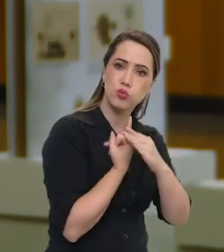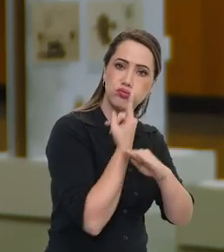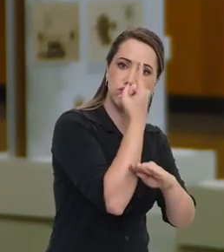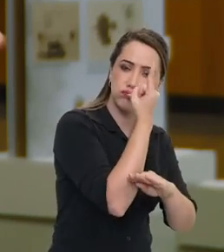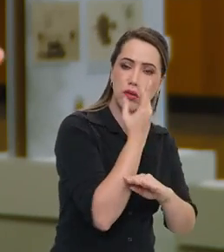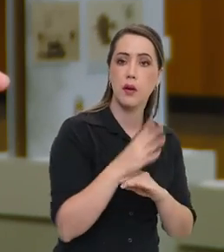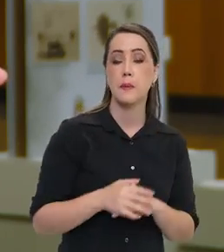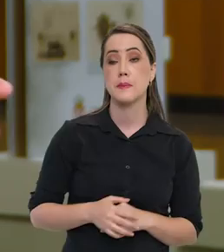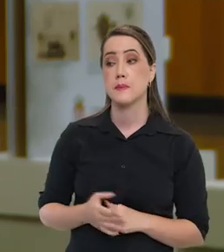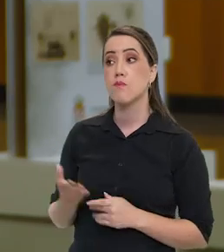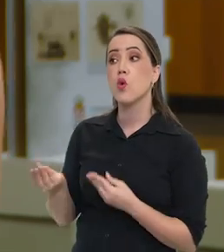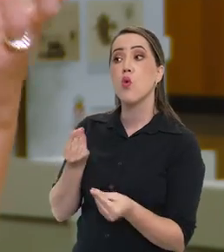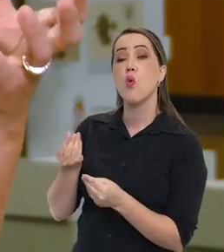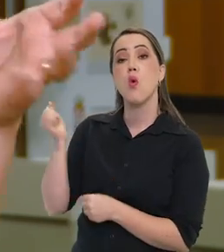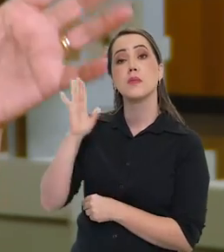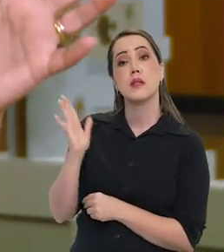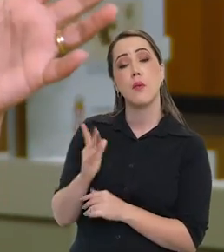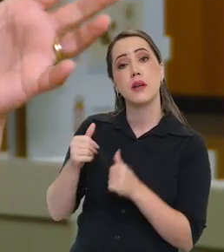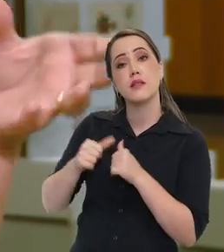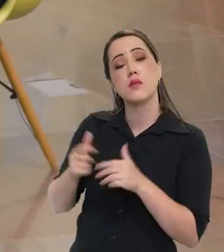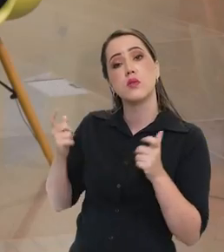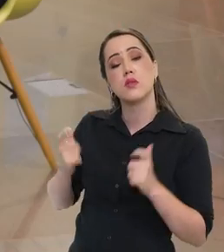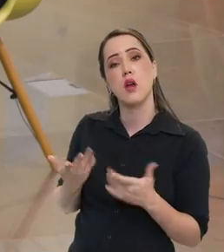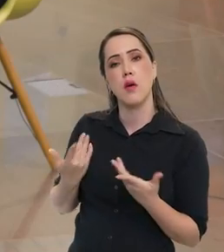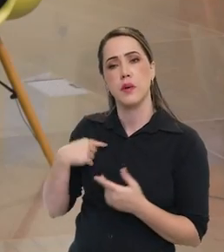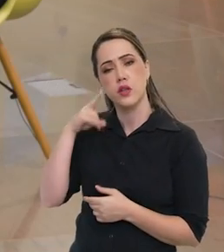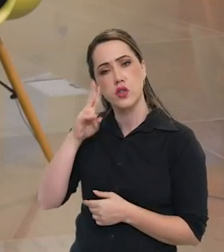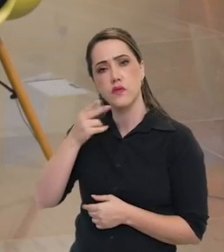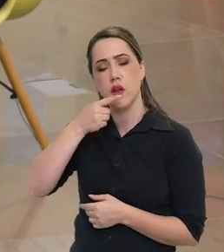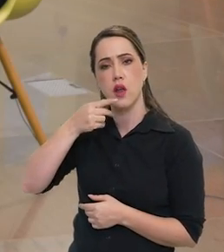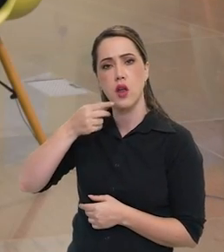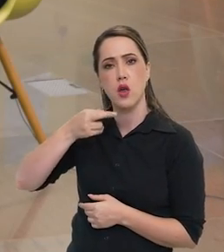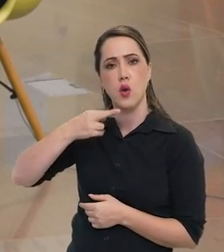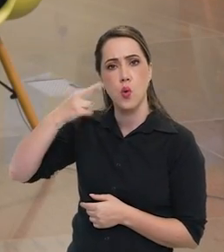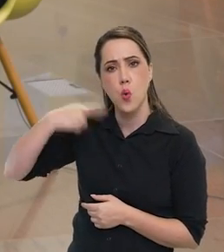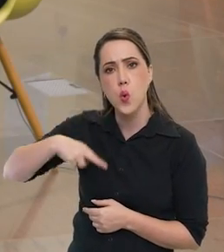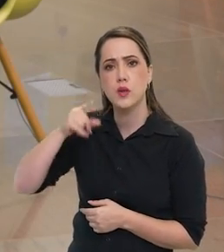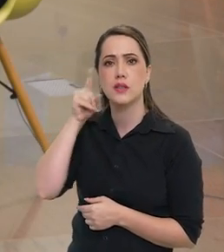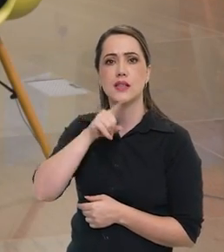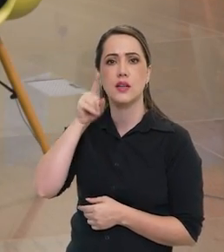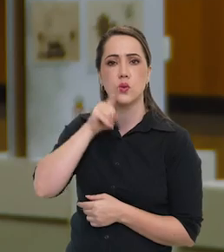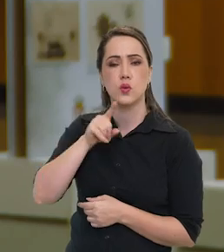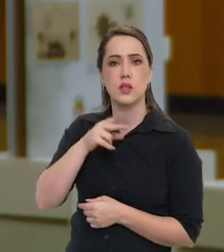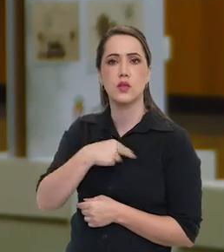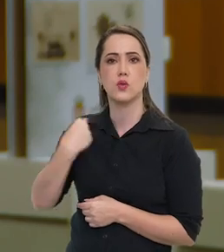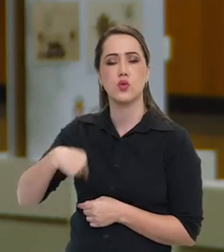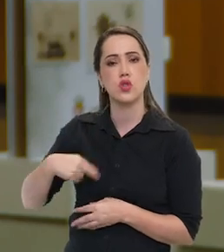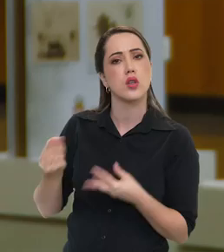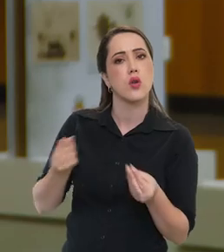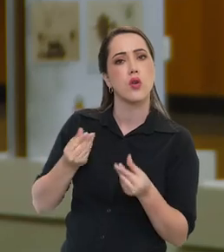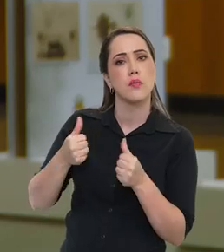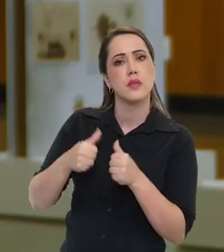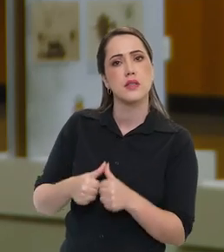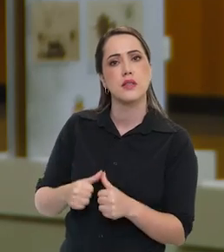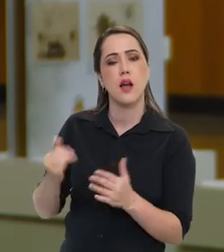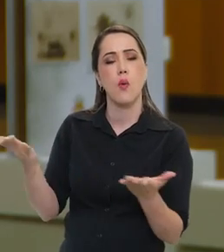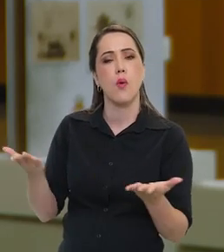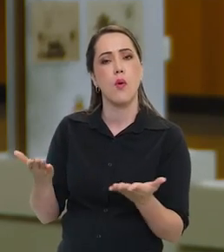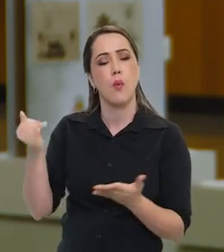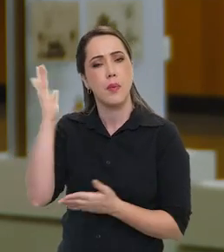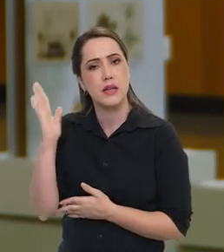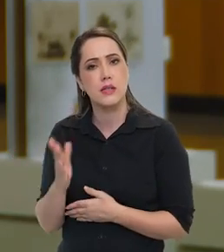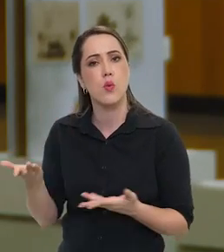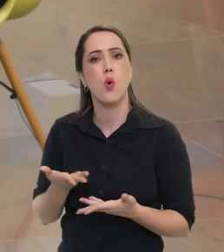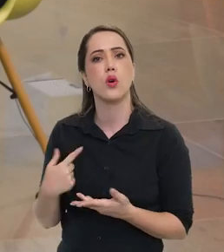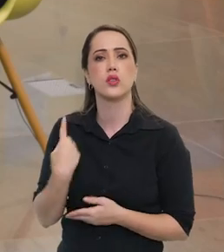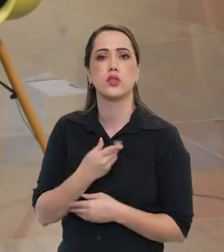nessa corrida espacial? Porque a gente sempre ouviu falar em Rússia, Estados Unidos, China, Índia. Como está o Brasil? Quem é a gente hoje